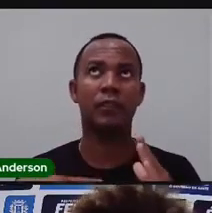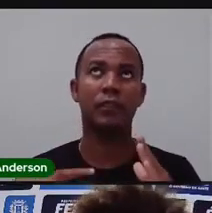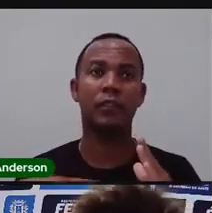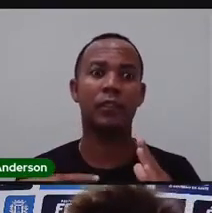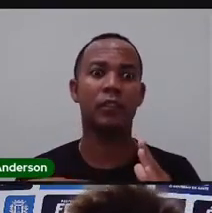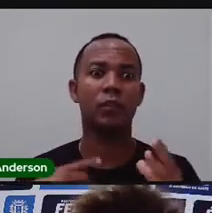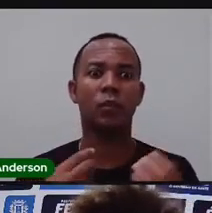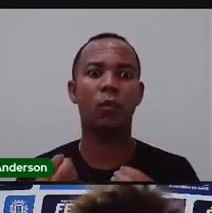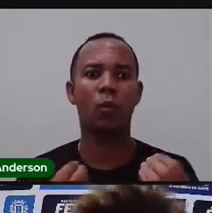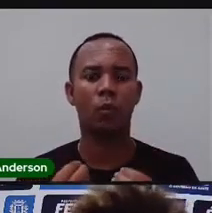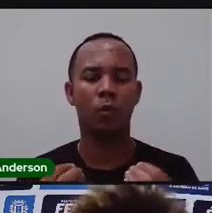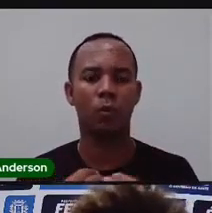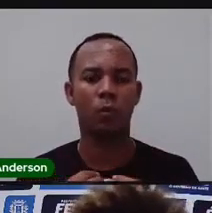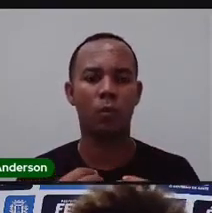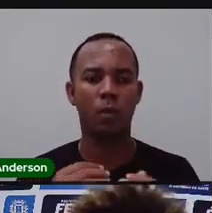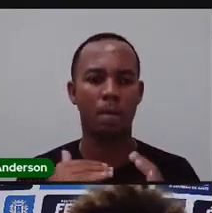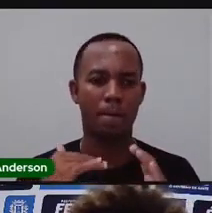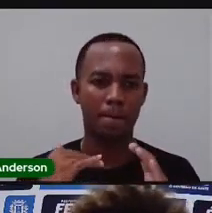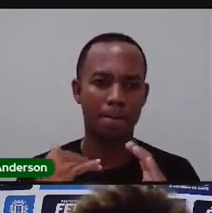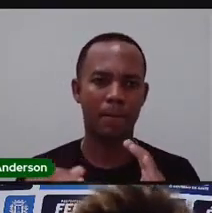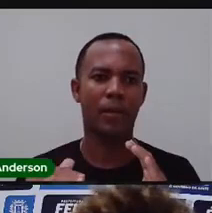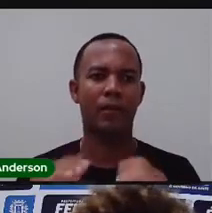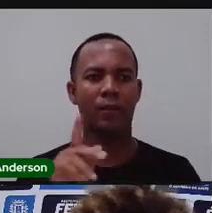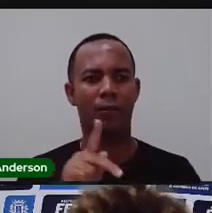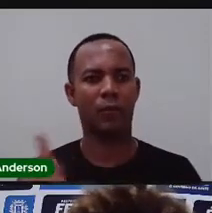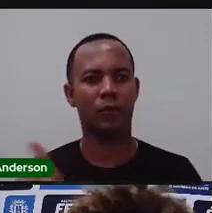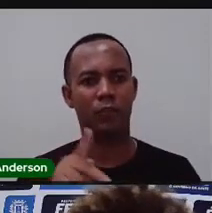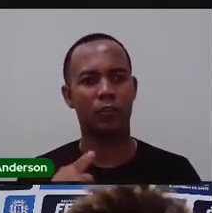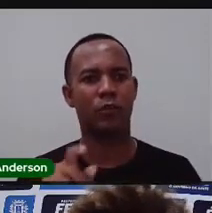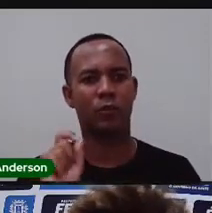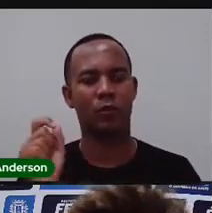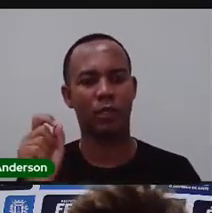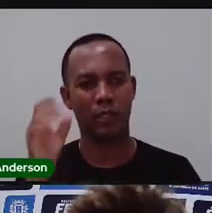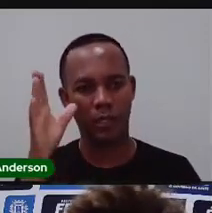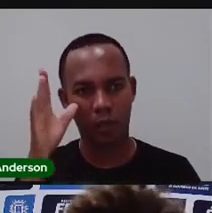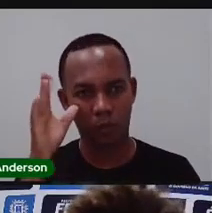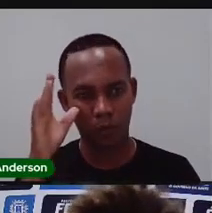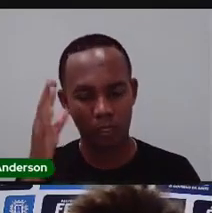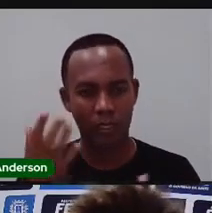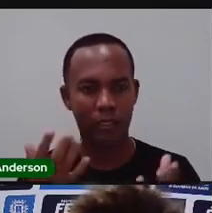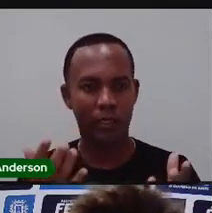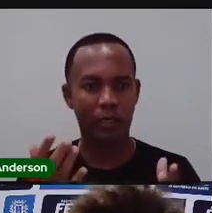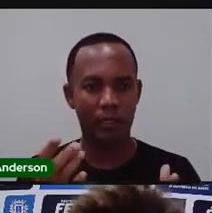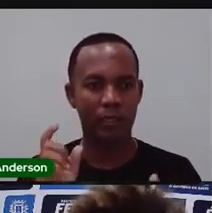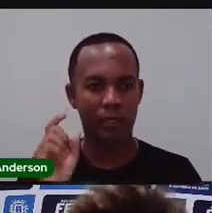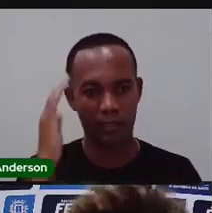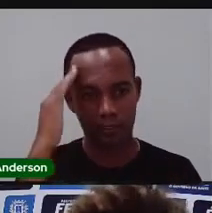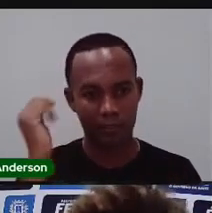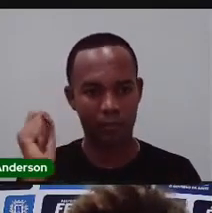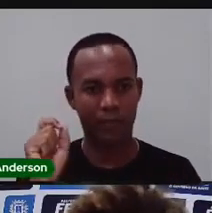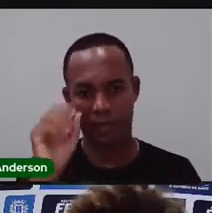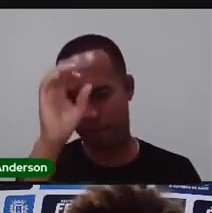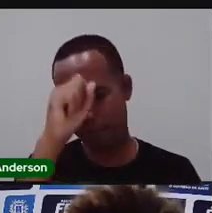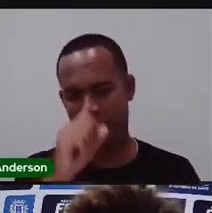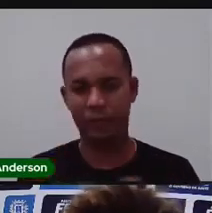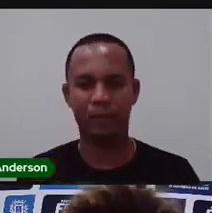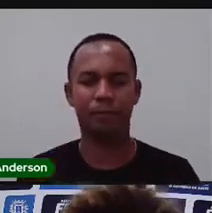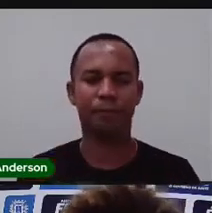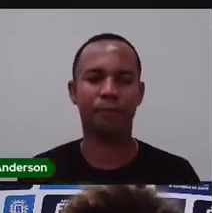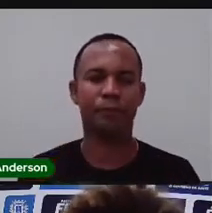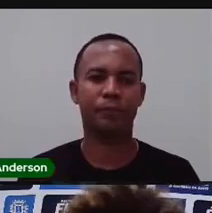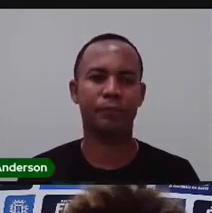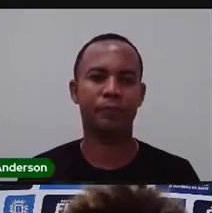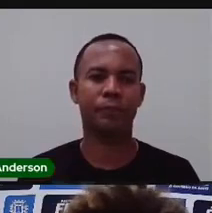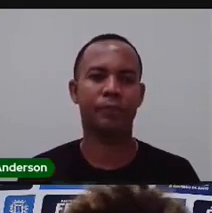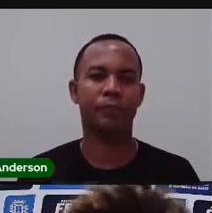e imaterial, manda aí pra Pró que ela tá curiosa pra saber o que vocês aprenderam. Meus amores, né, mais uma